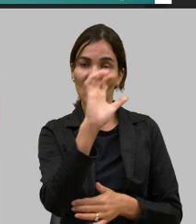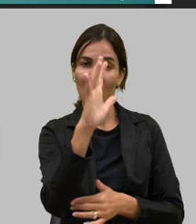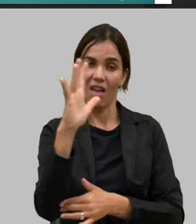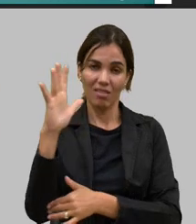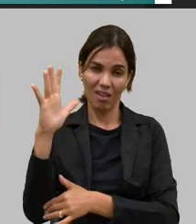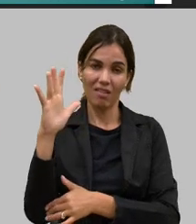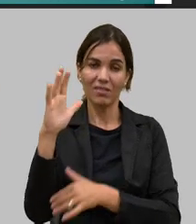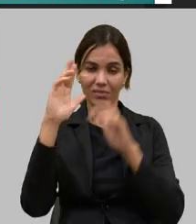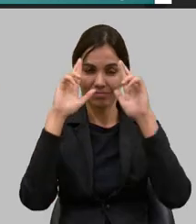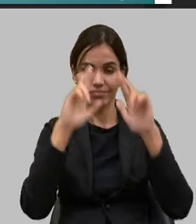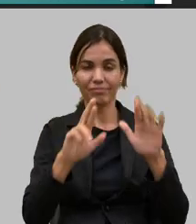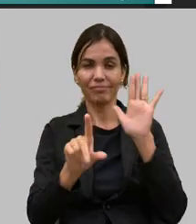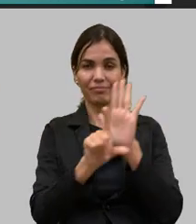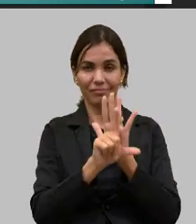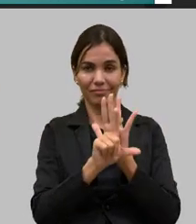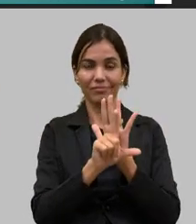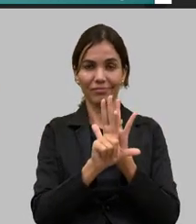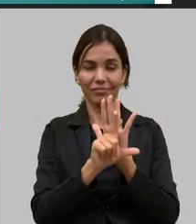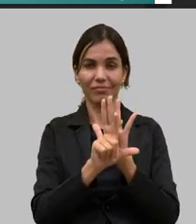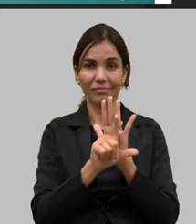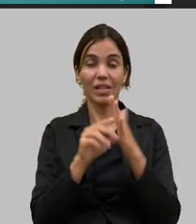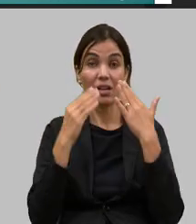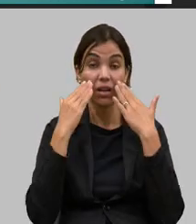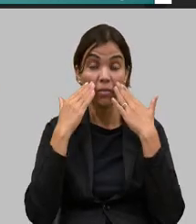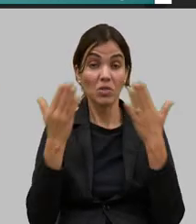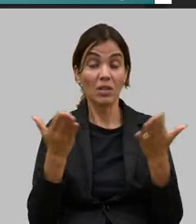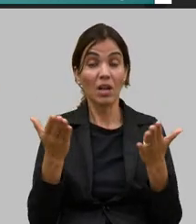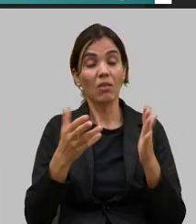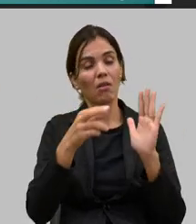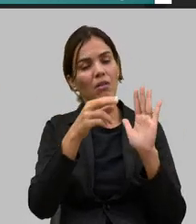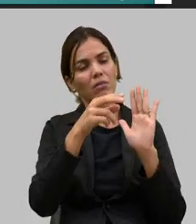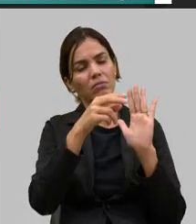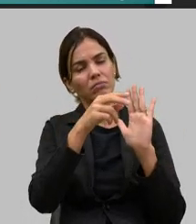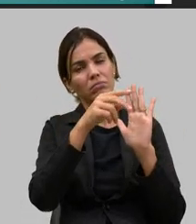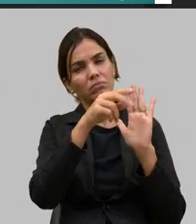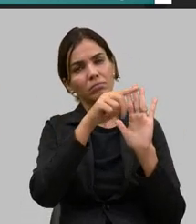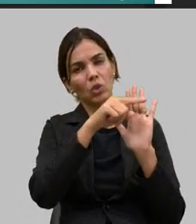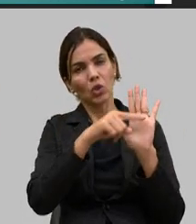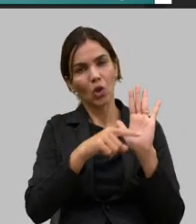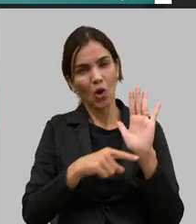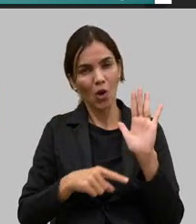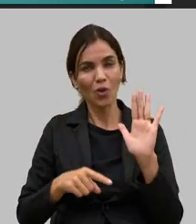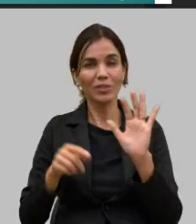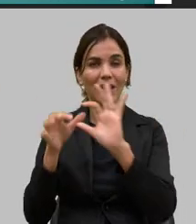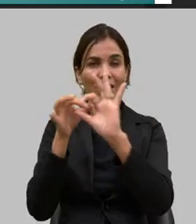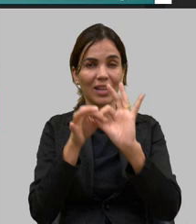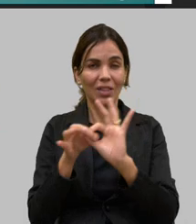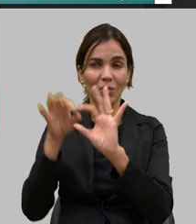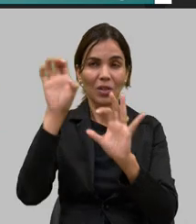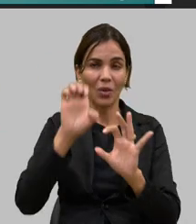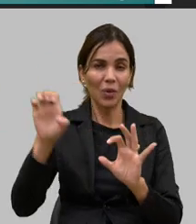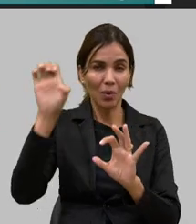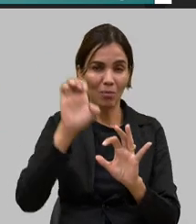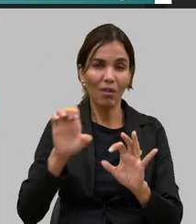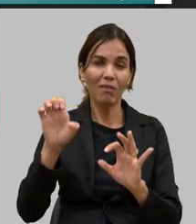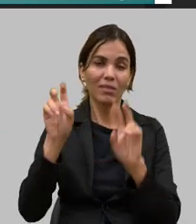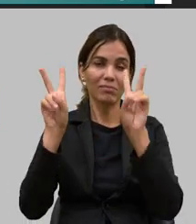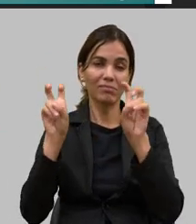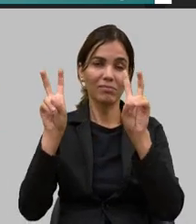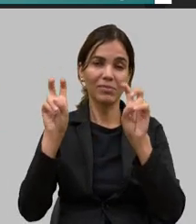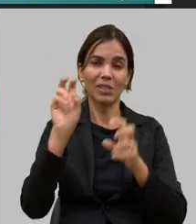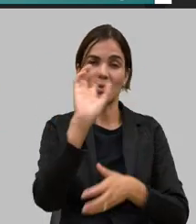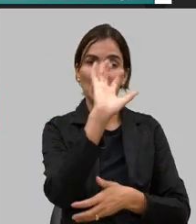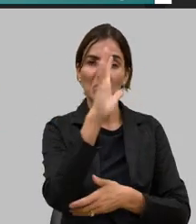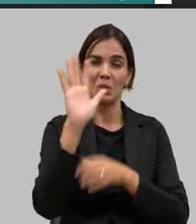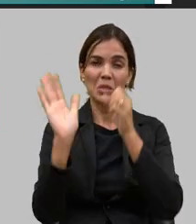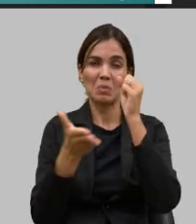mostrar principalmente que os novos protocolos da União Europeia quanto a questão do desmatamento e a partir de